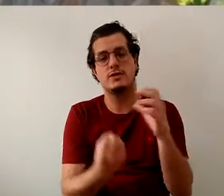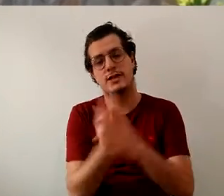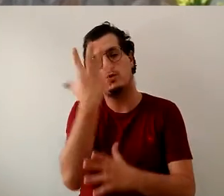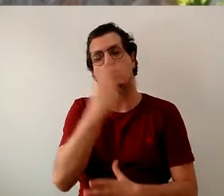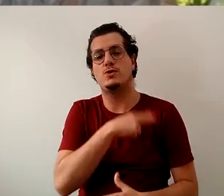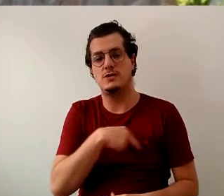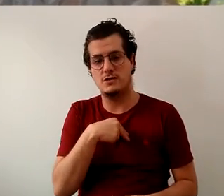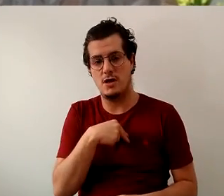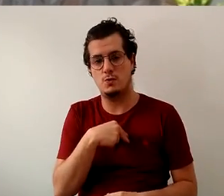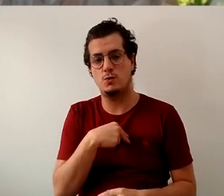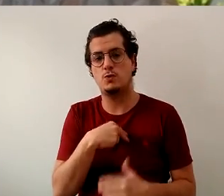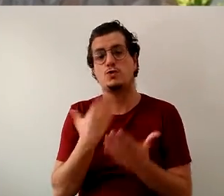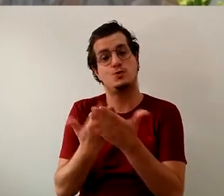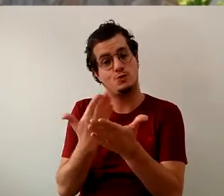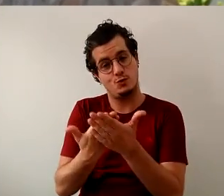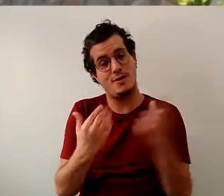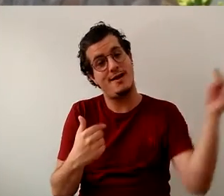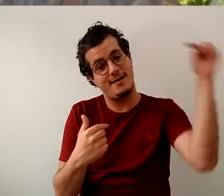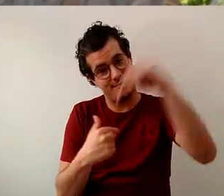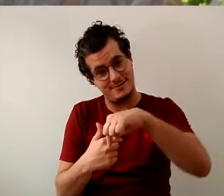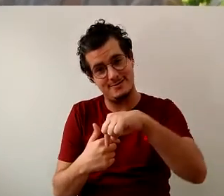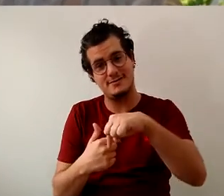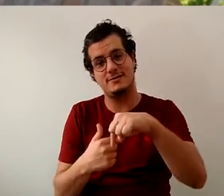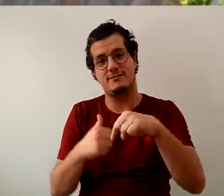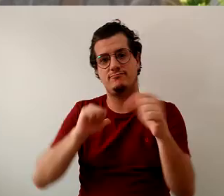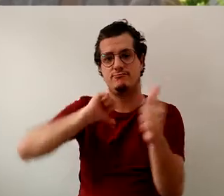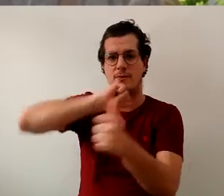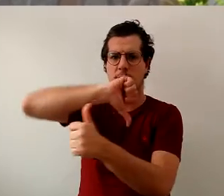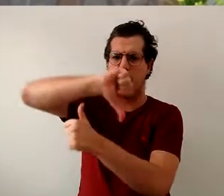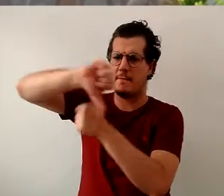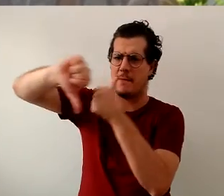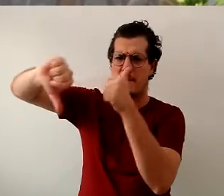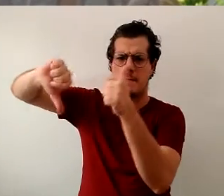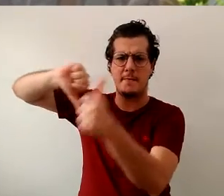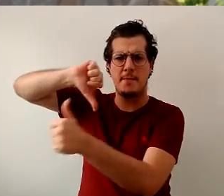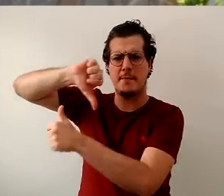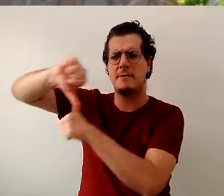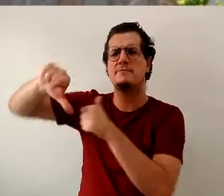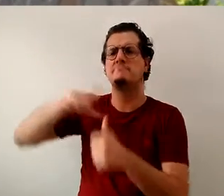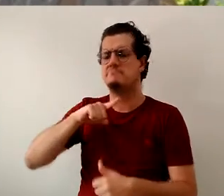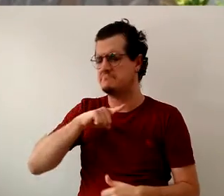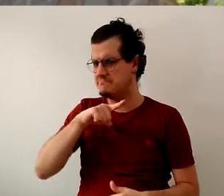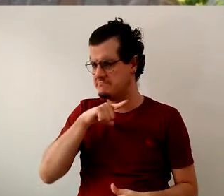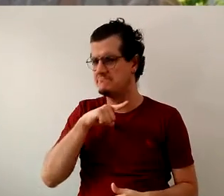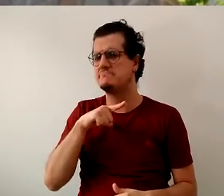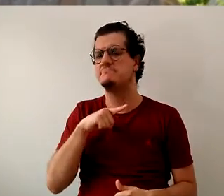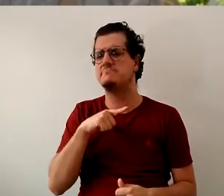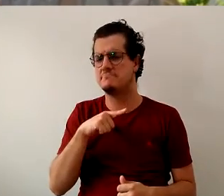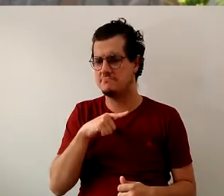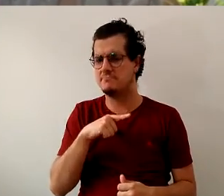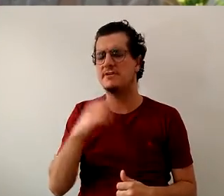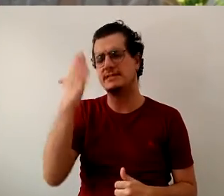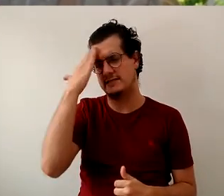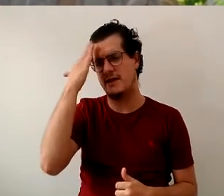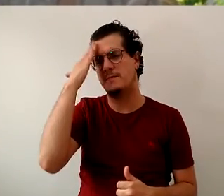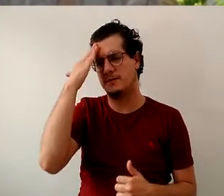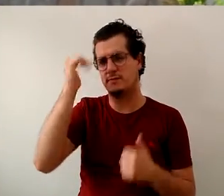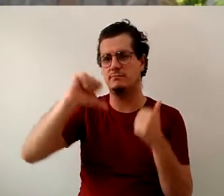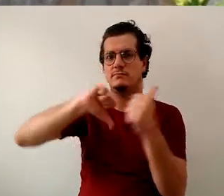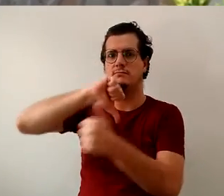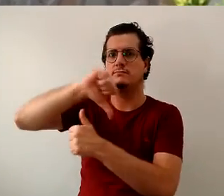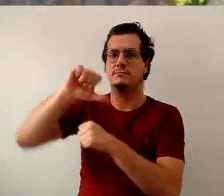capital. E daí houve grandes e grandes mudanças. Essas mudanças virão